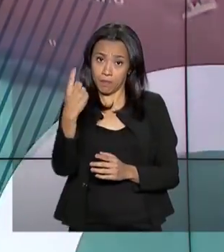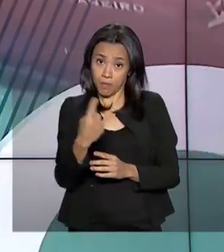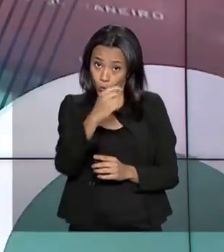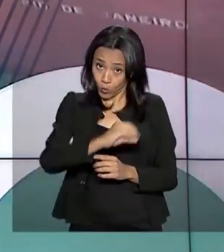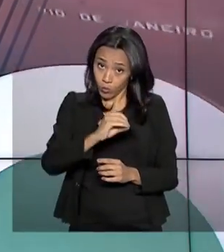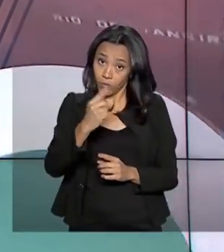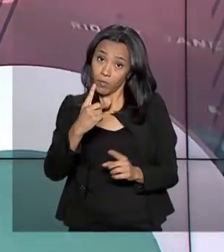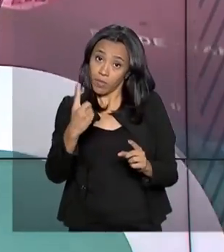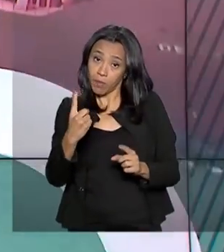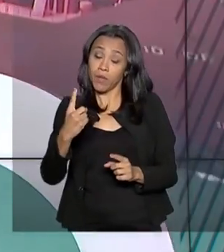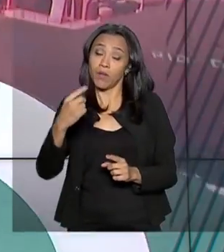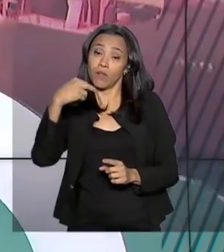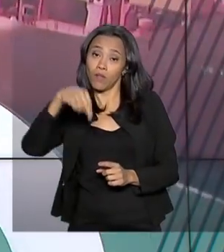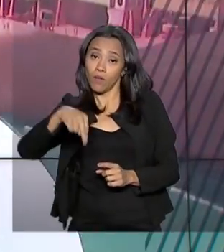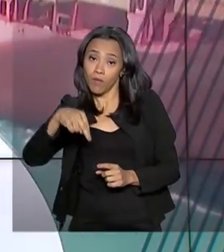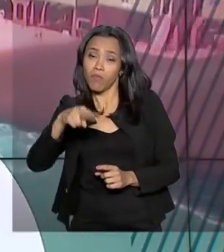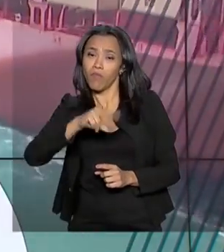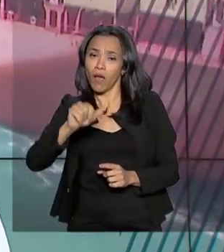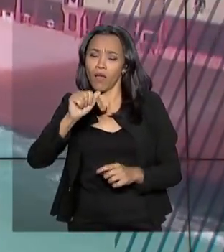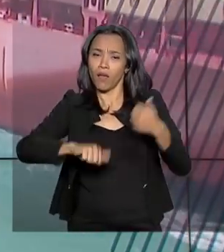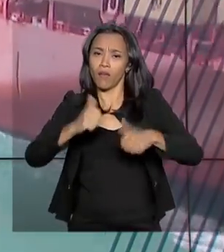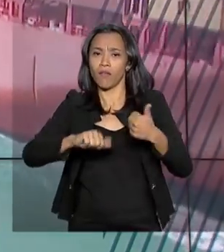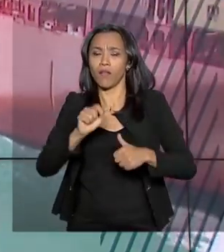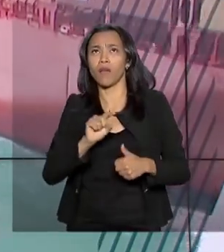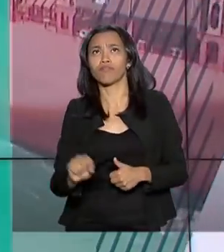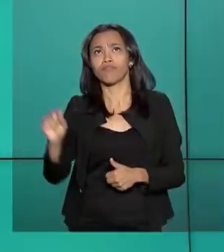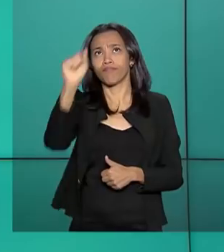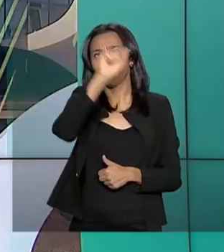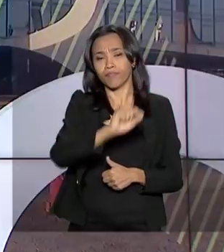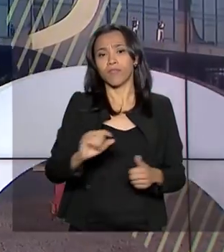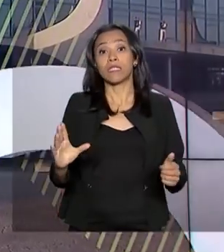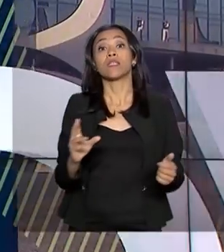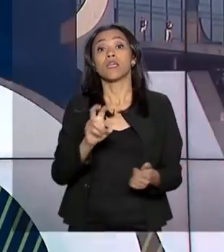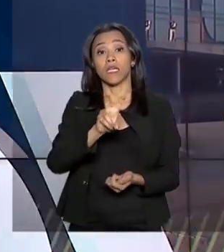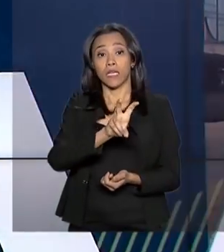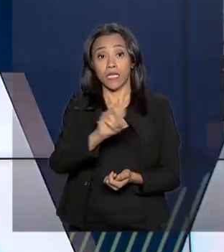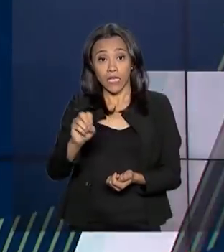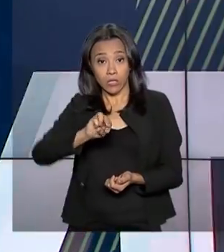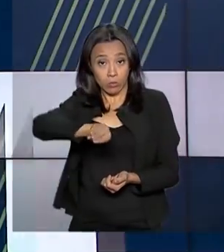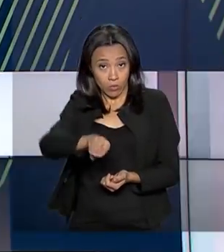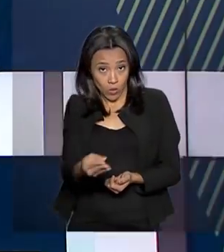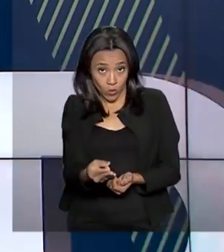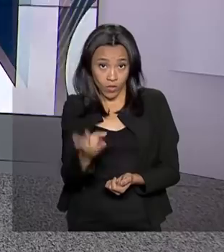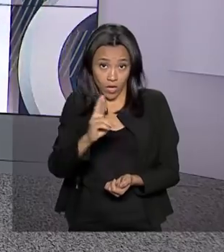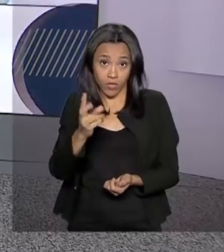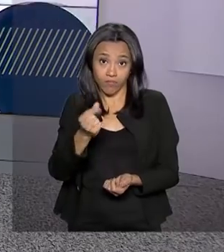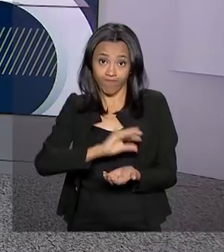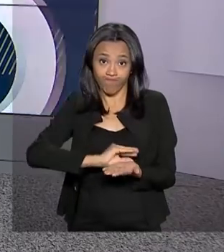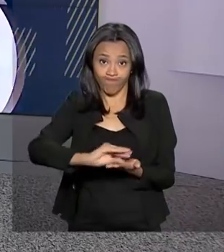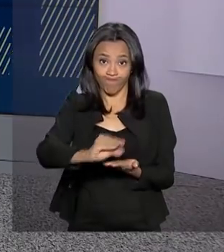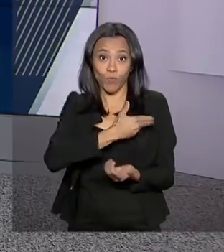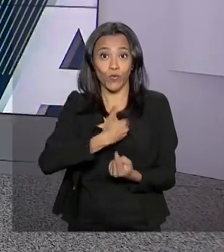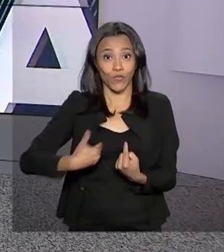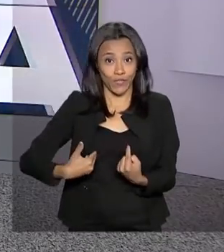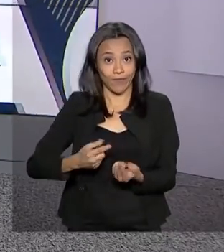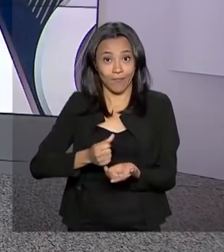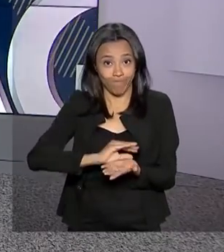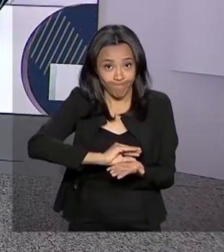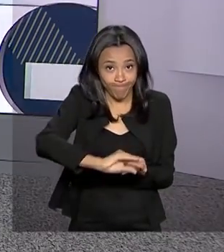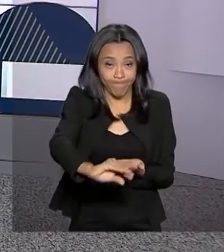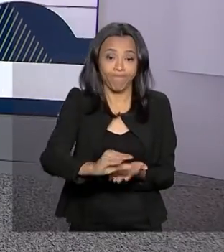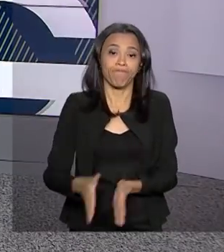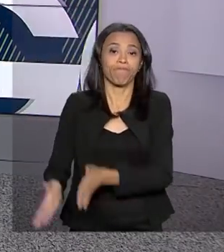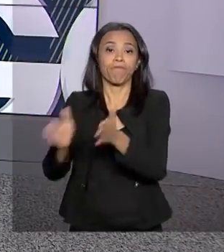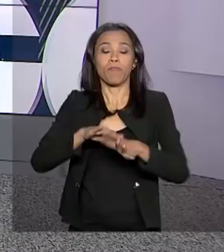7 milhões de estudantes em todo o país e vai custar 500 milhões de reais ao governo. E, atenção, as